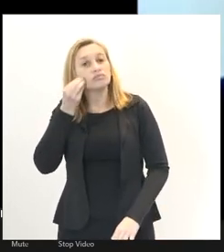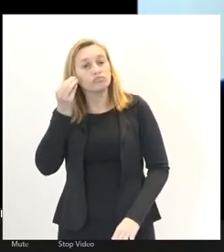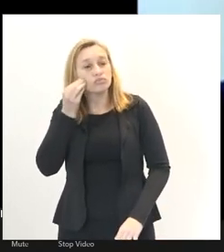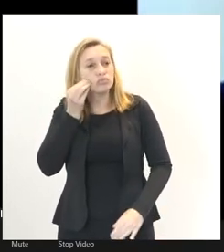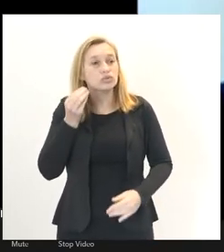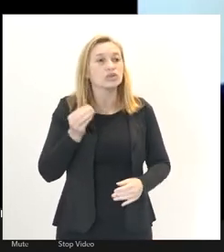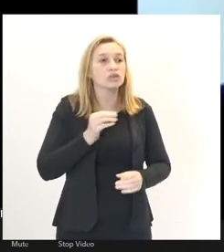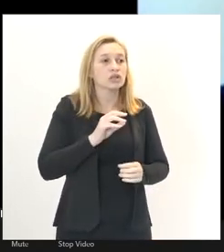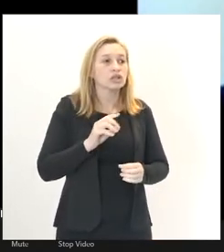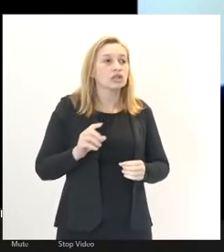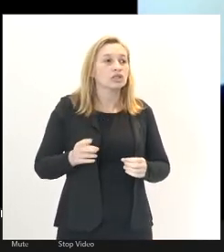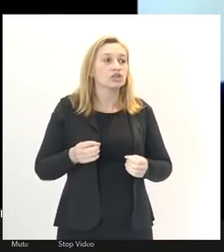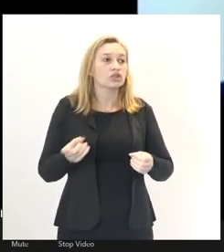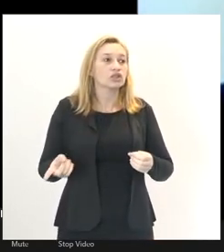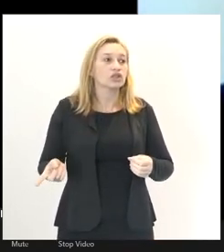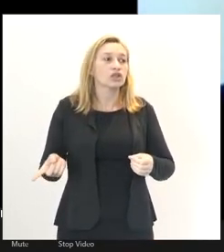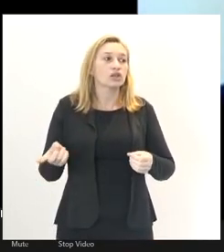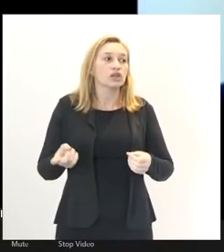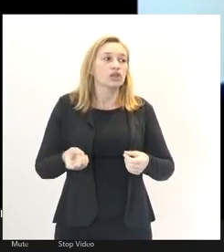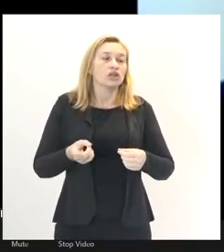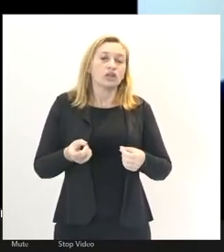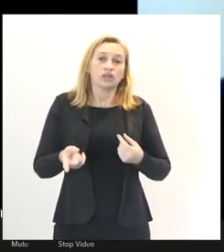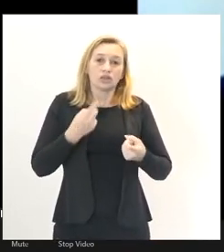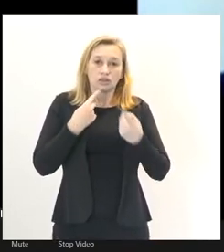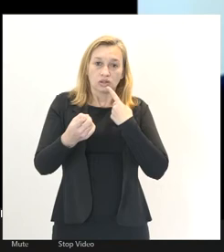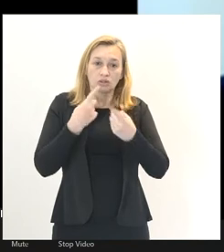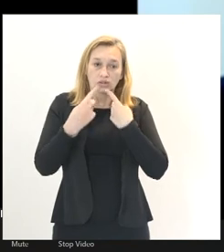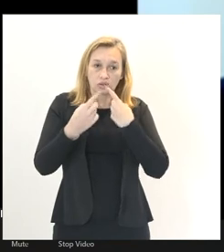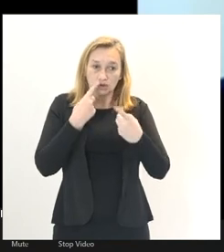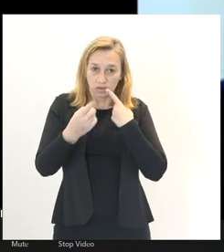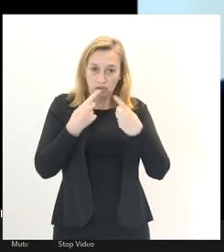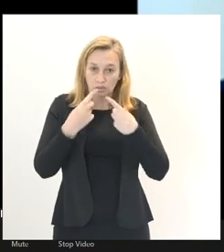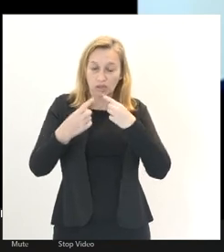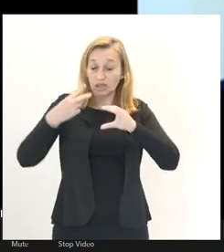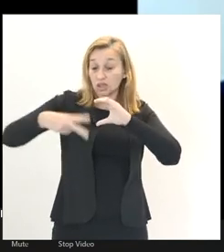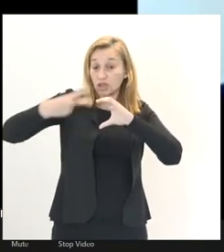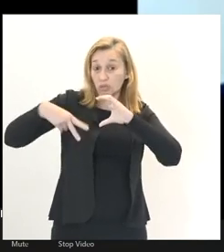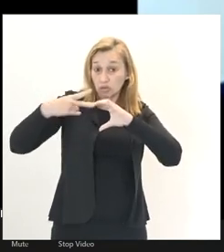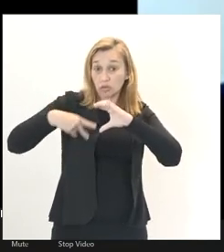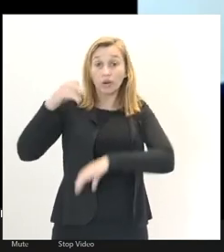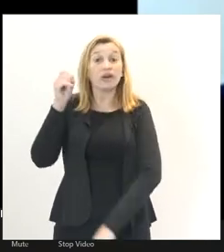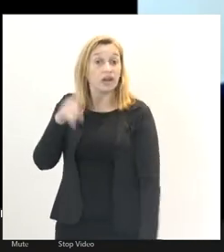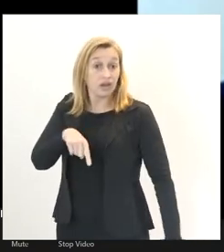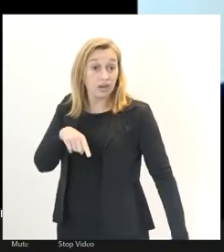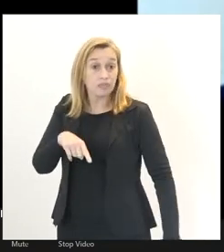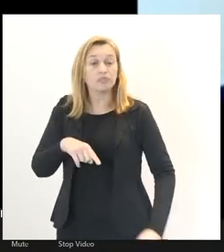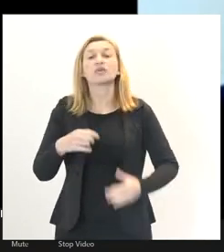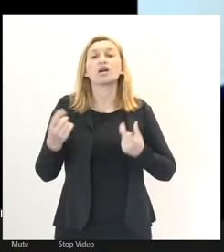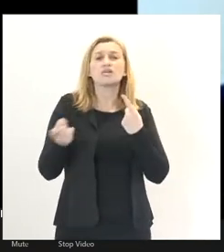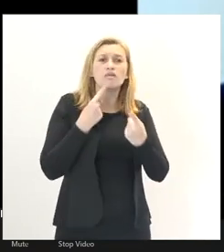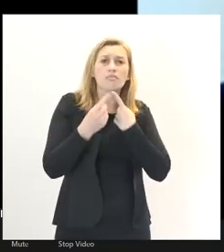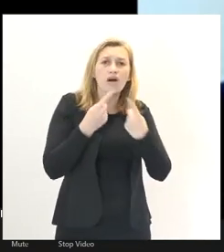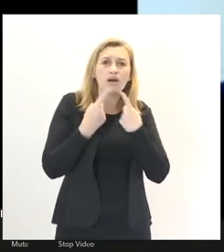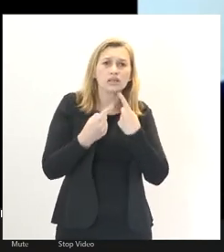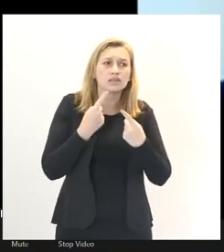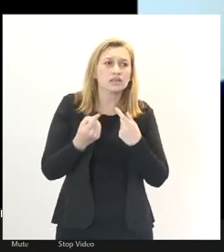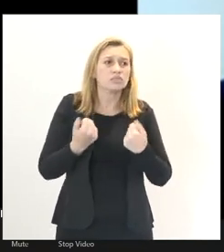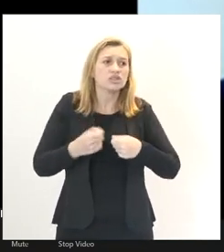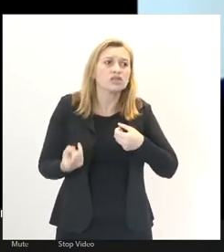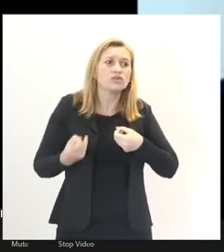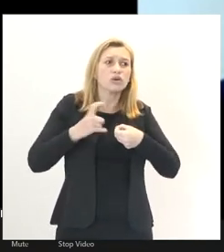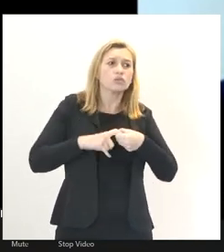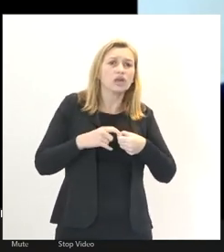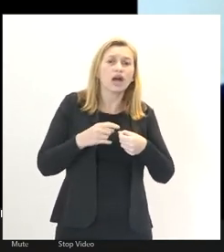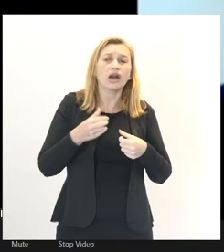esses debates nas câmaras municipais. Esse debate devemos,